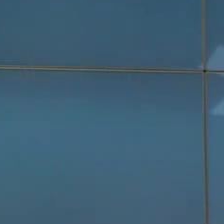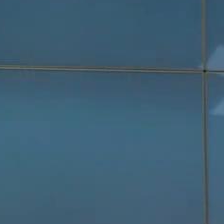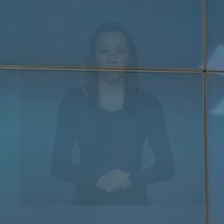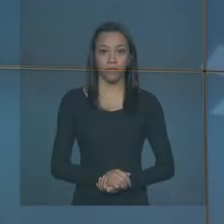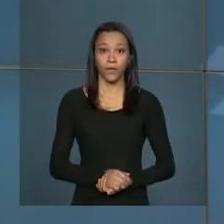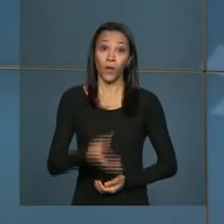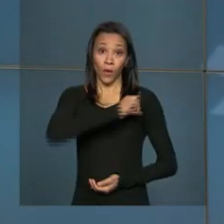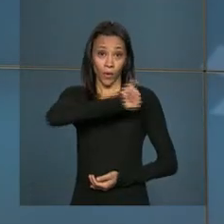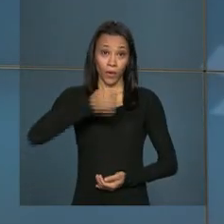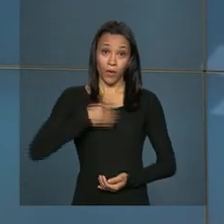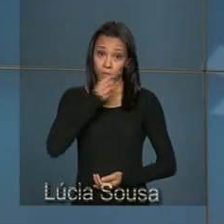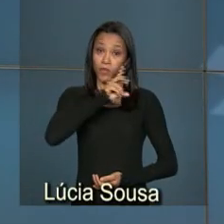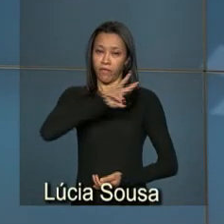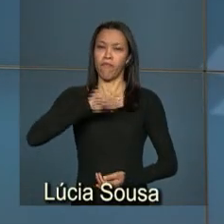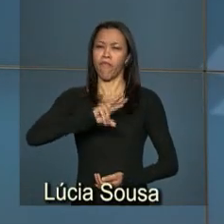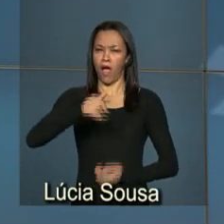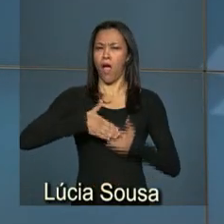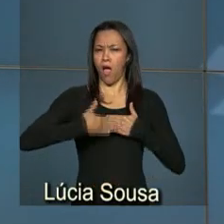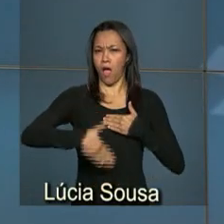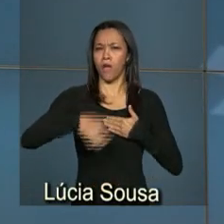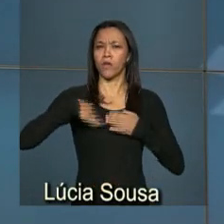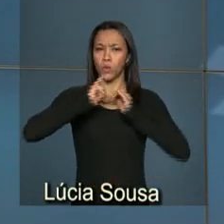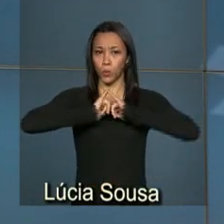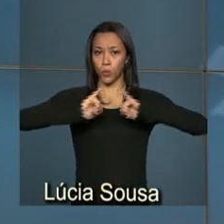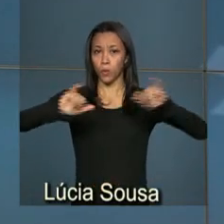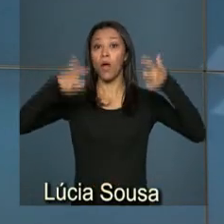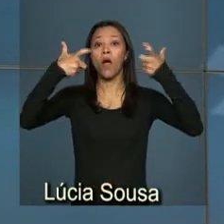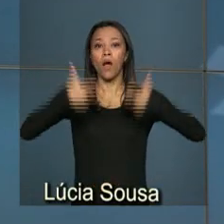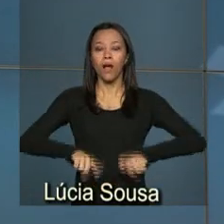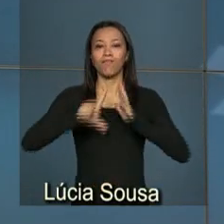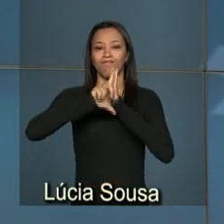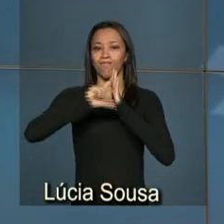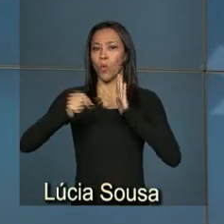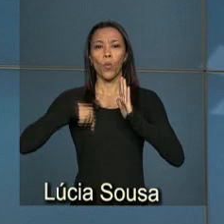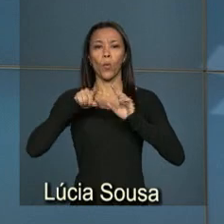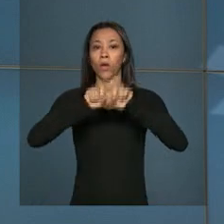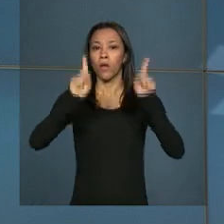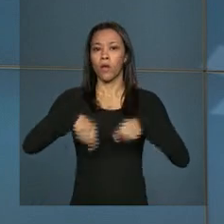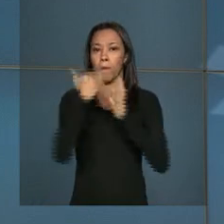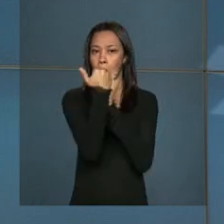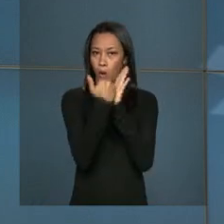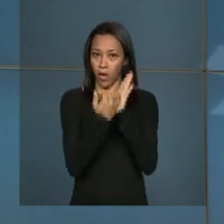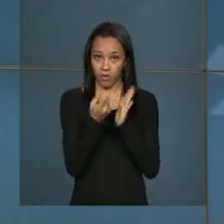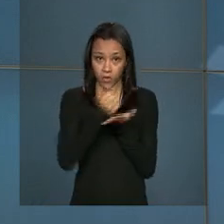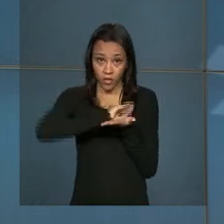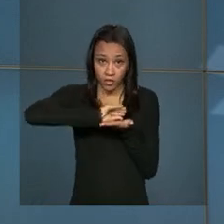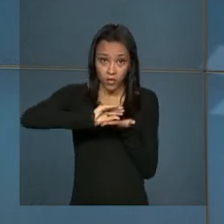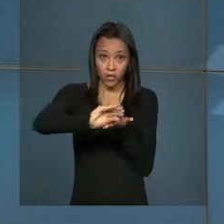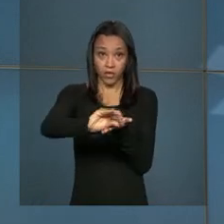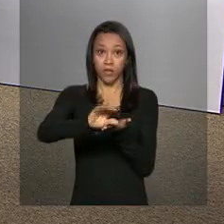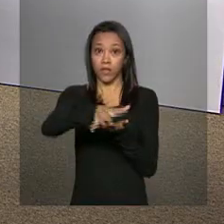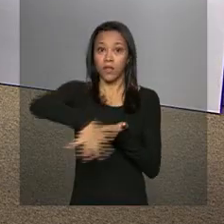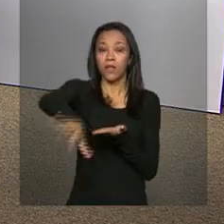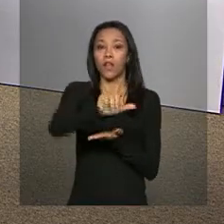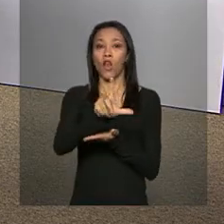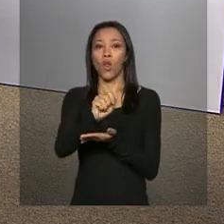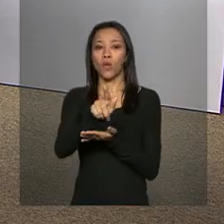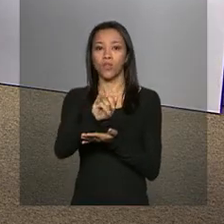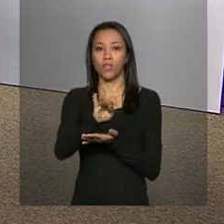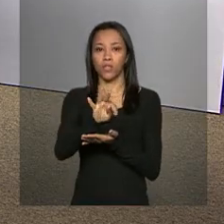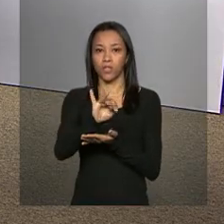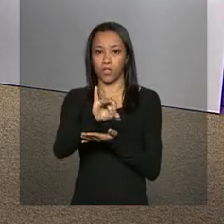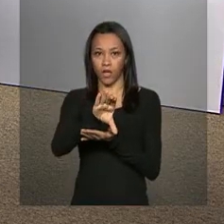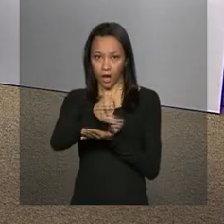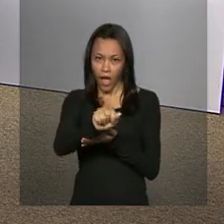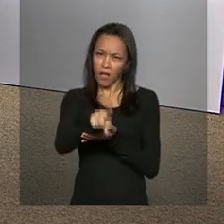Olá, bom dia. Será anunciado hoje em cerimônia no Palácio do Planalto o programa de investimentos em logística. A iniciativa